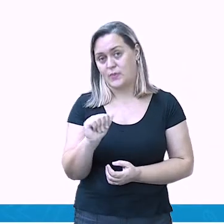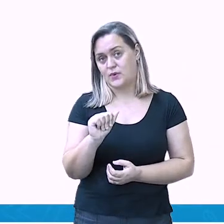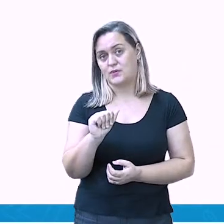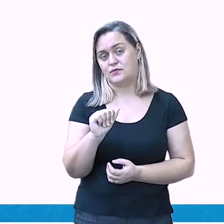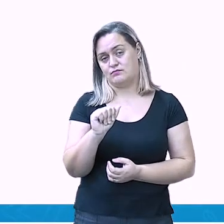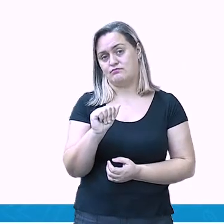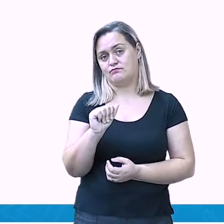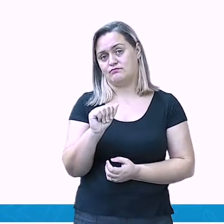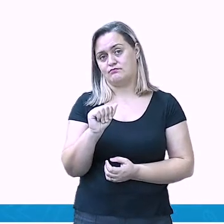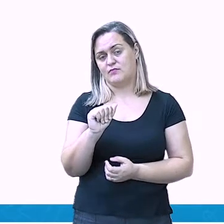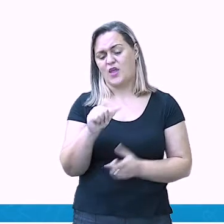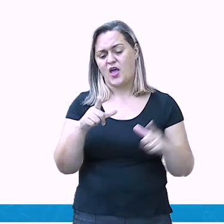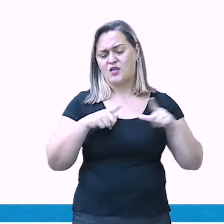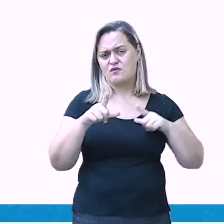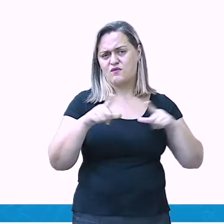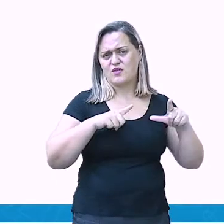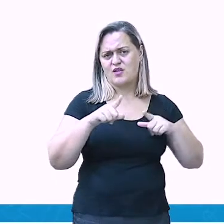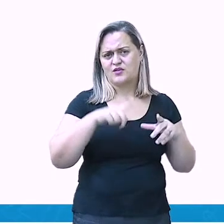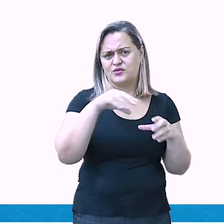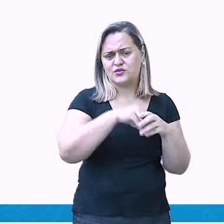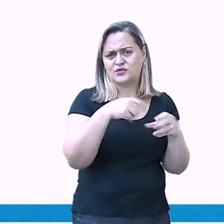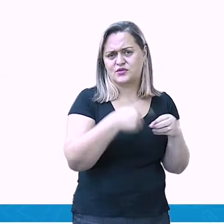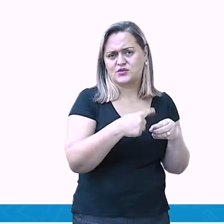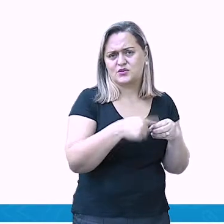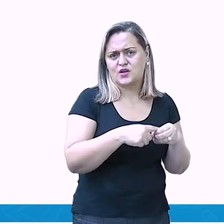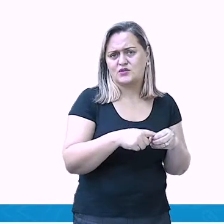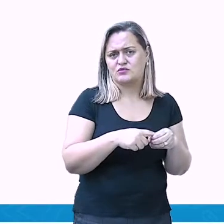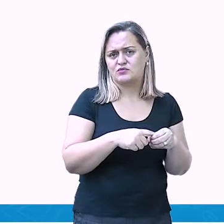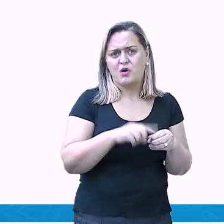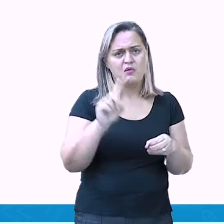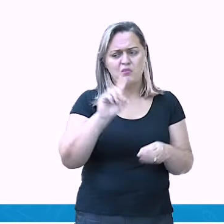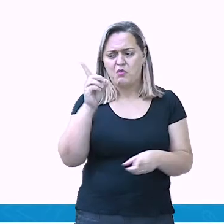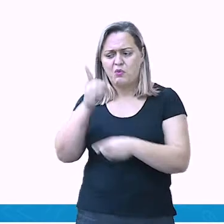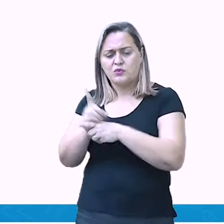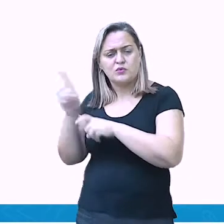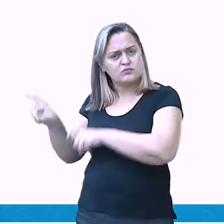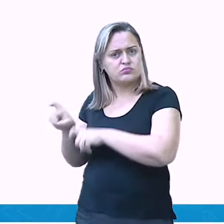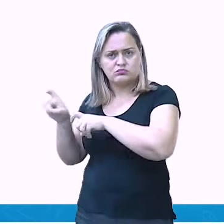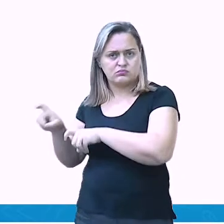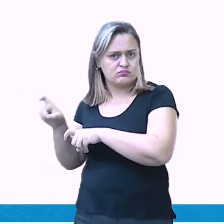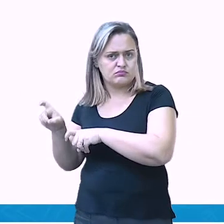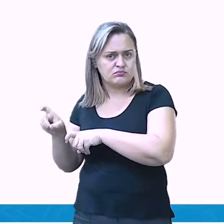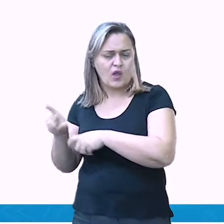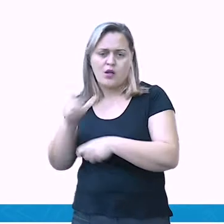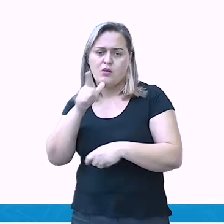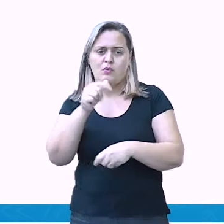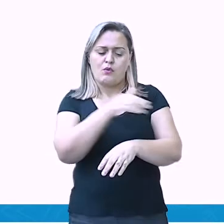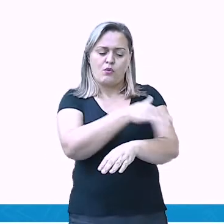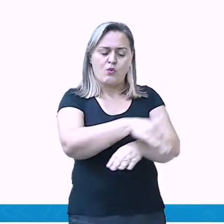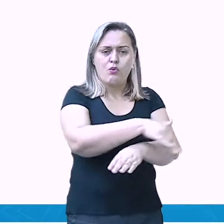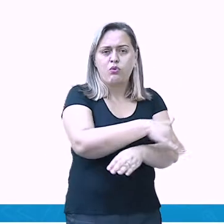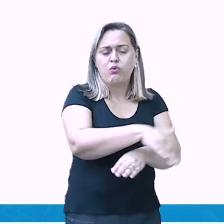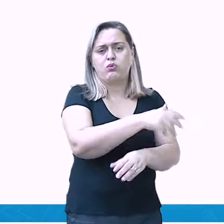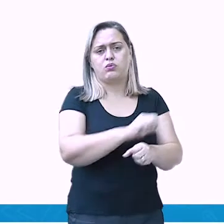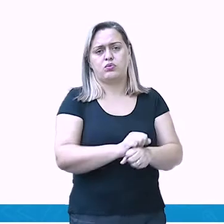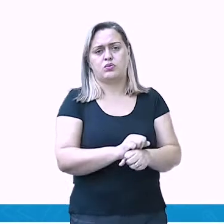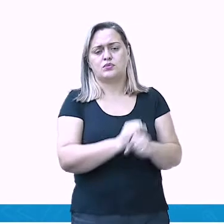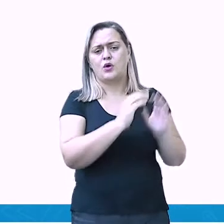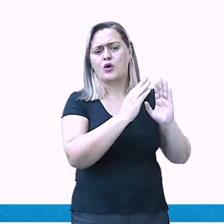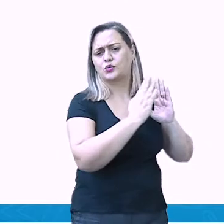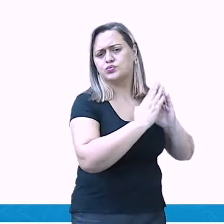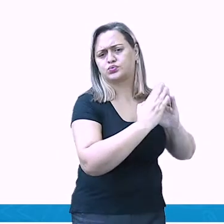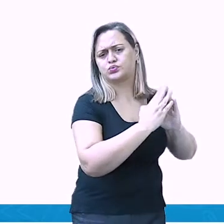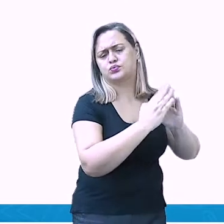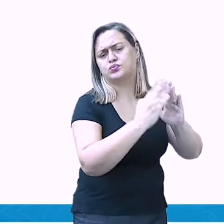campo. Ruas e avenidas asfaltadas, habitações, indústrias, hospitais,